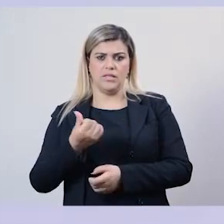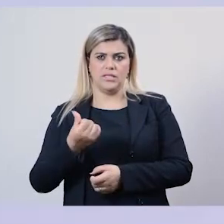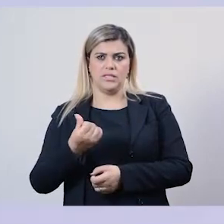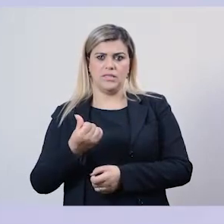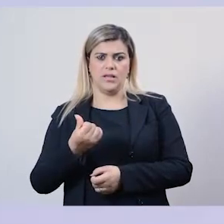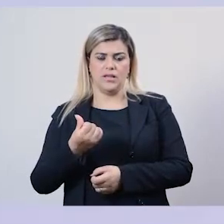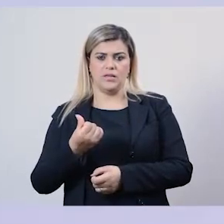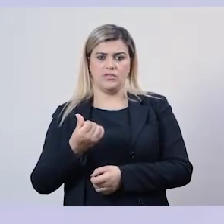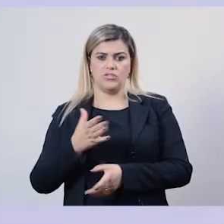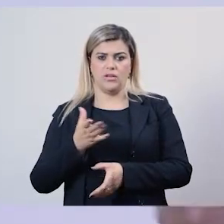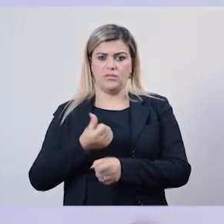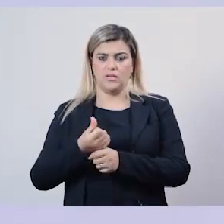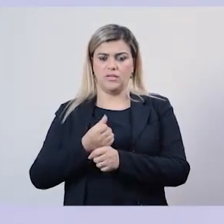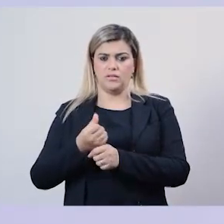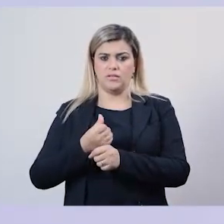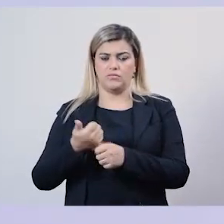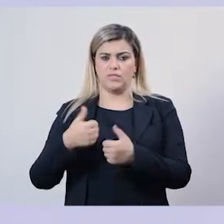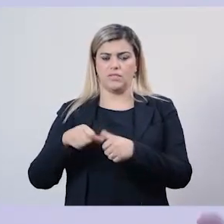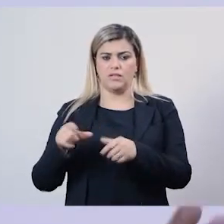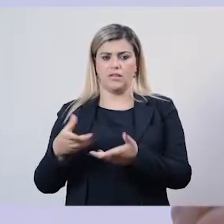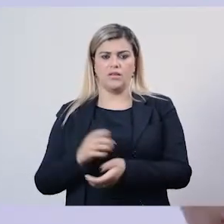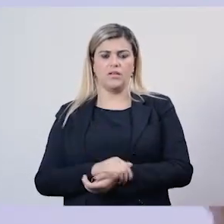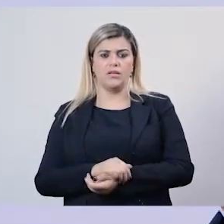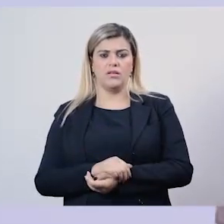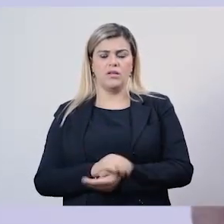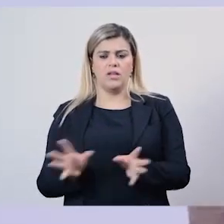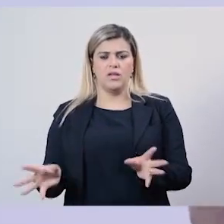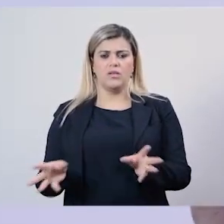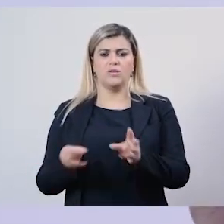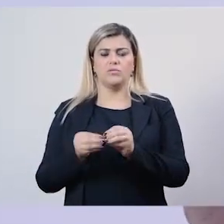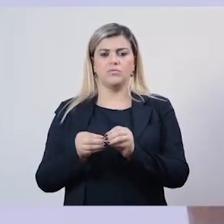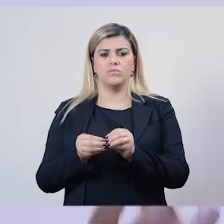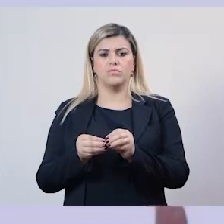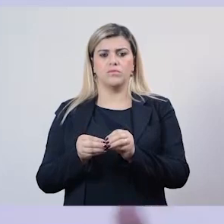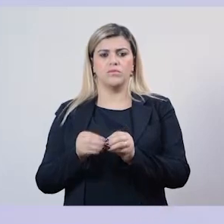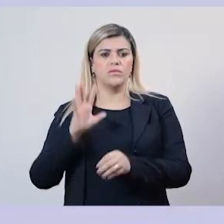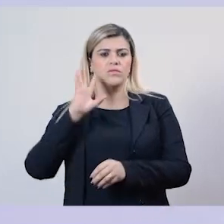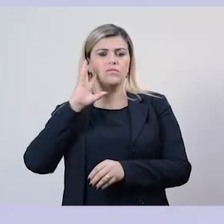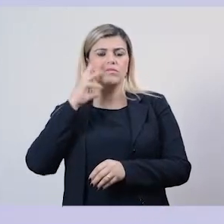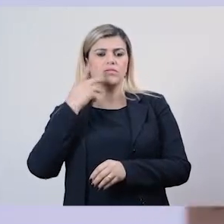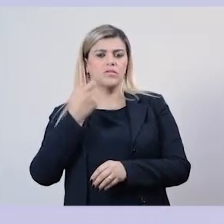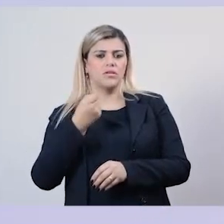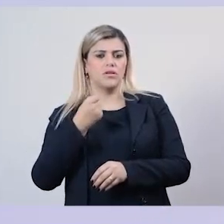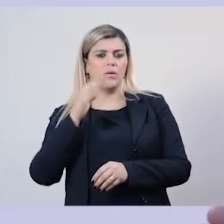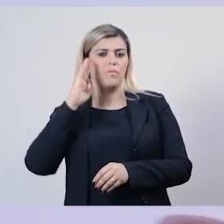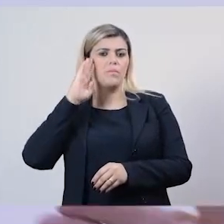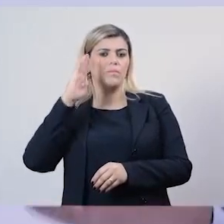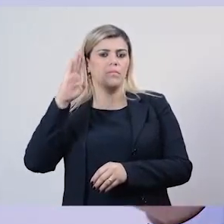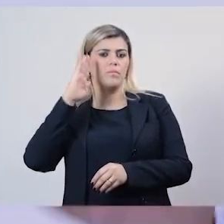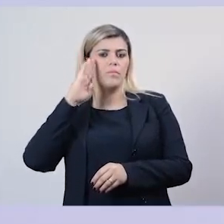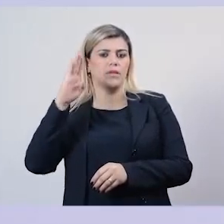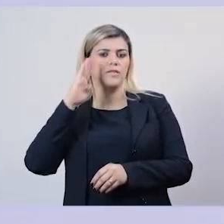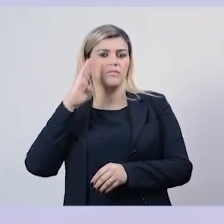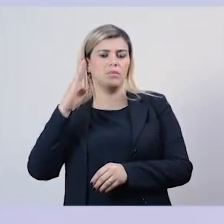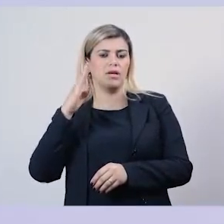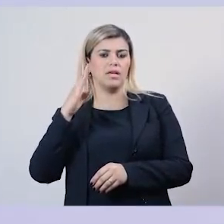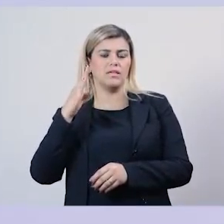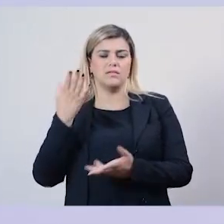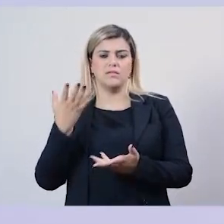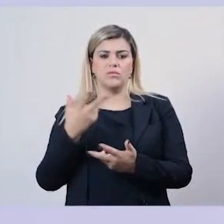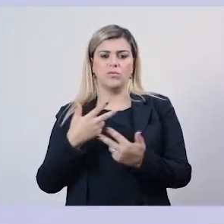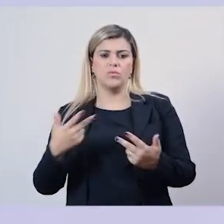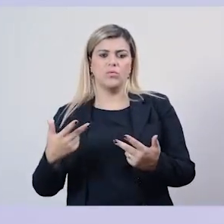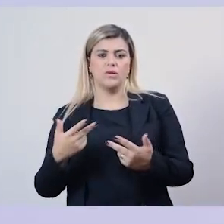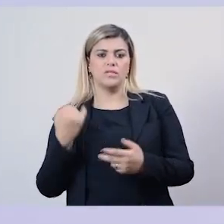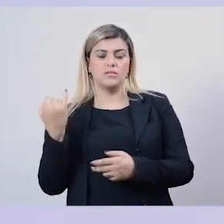conselheiro. O que você poderia resumir, você acha que talvez teriam sido as principais conquistas, ações, neste período